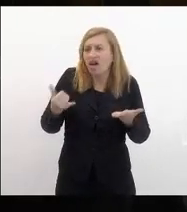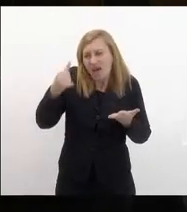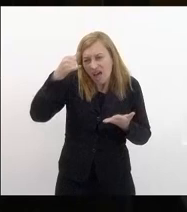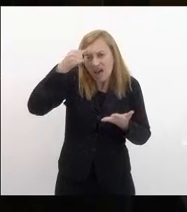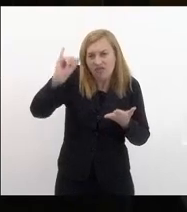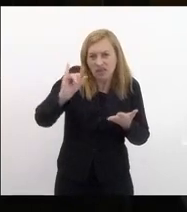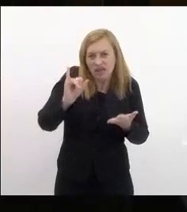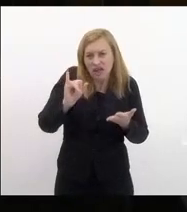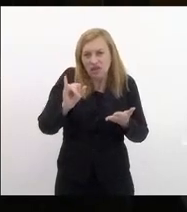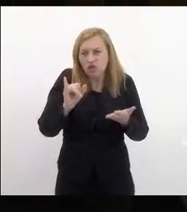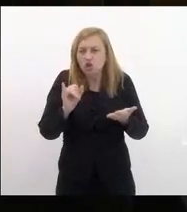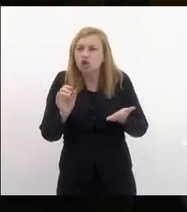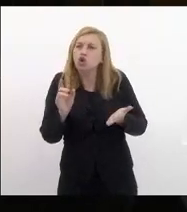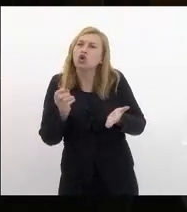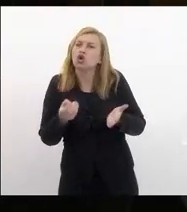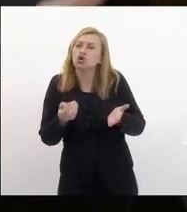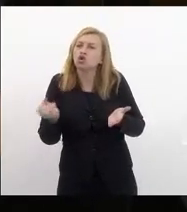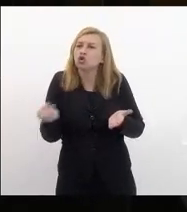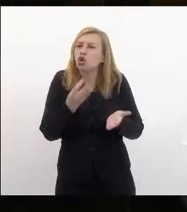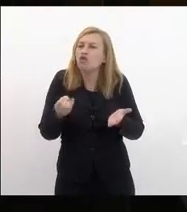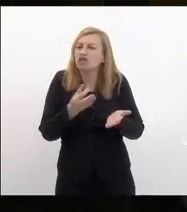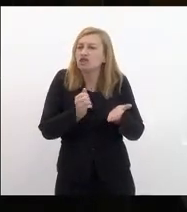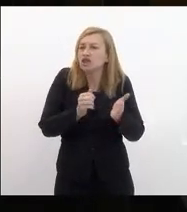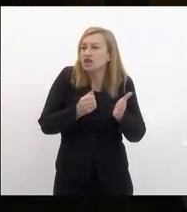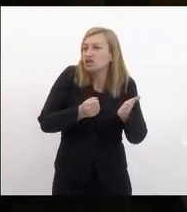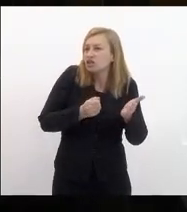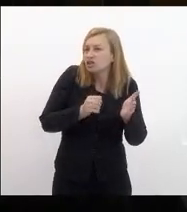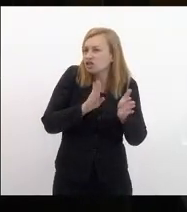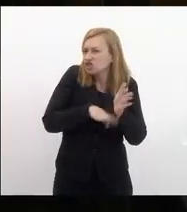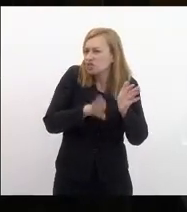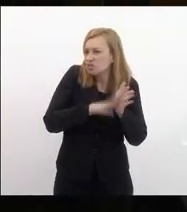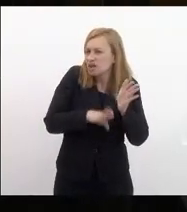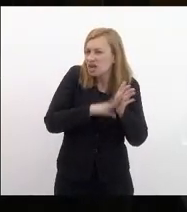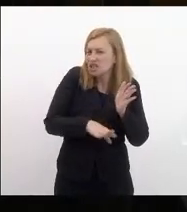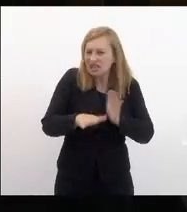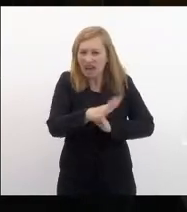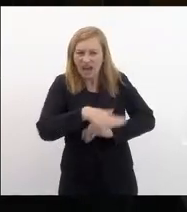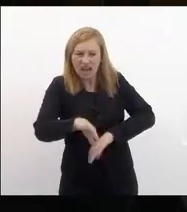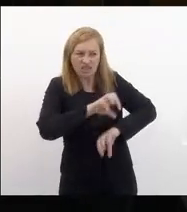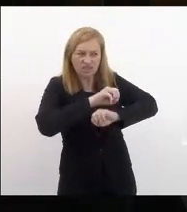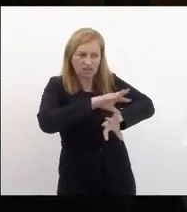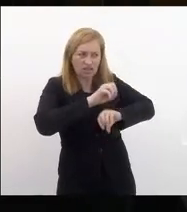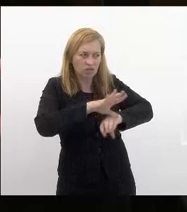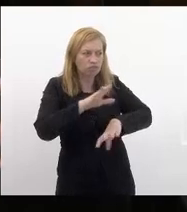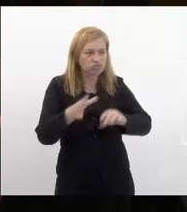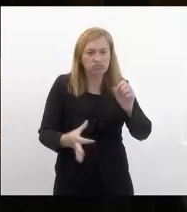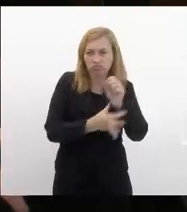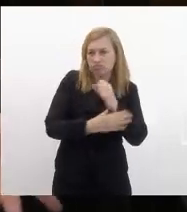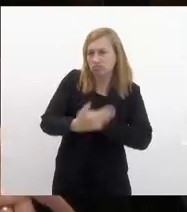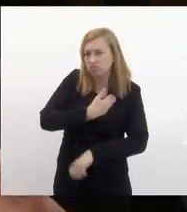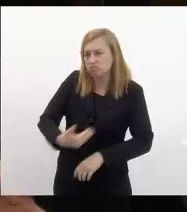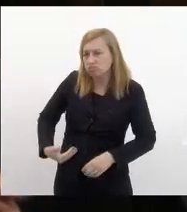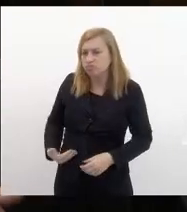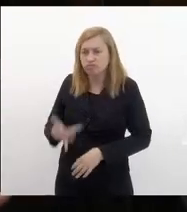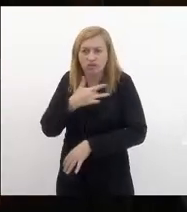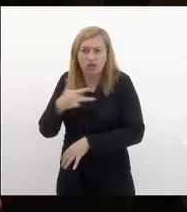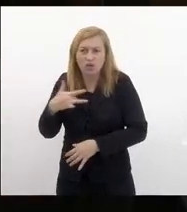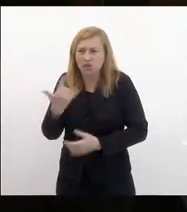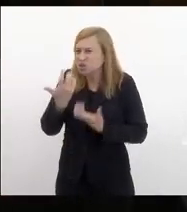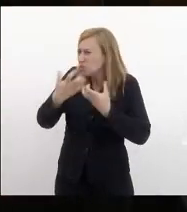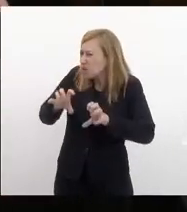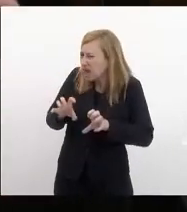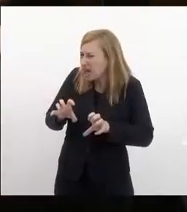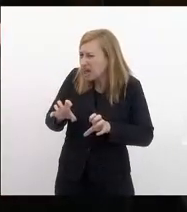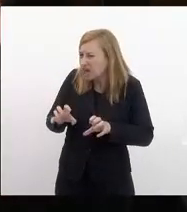novas despesas em serviços como assistência social saúde educação segurança pública e afinal de contas não quer discutir a